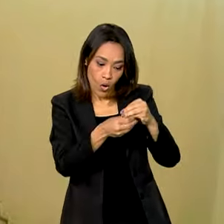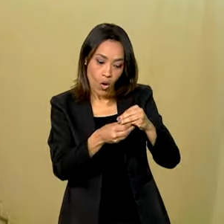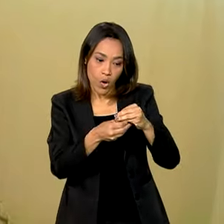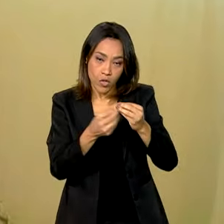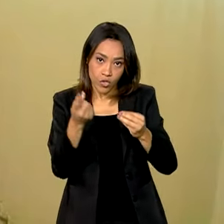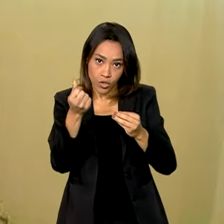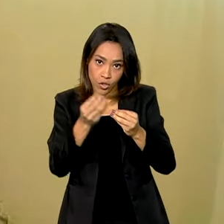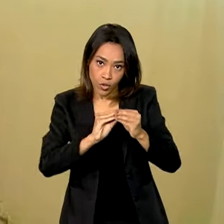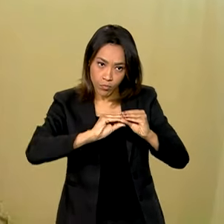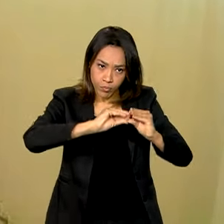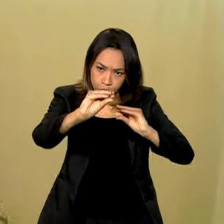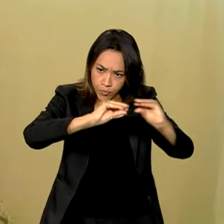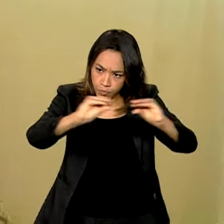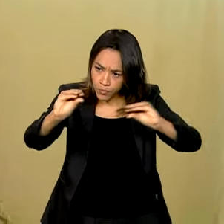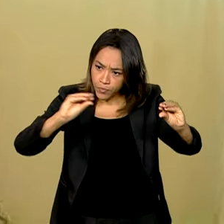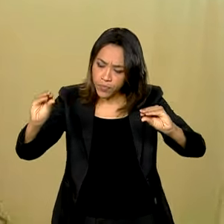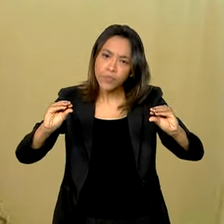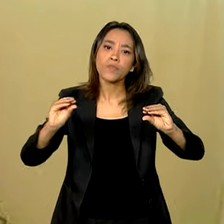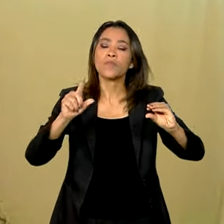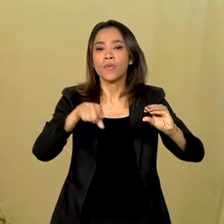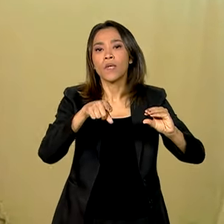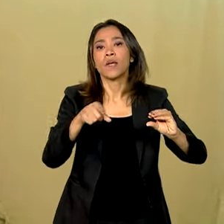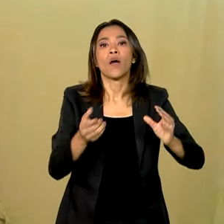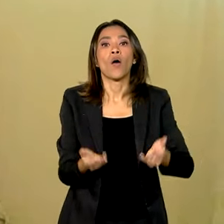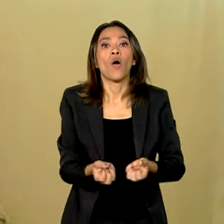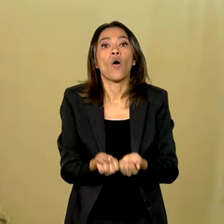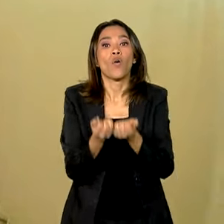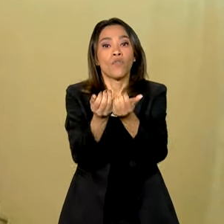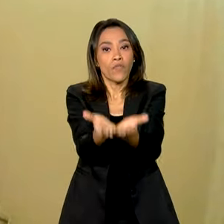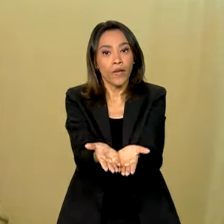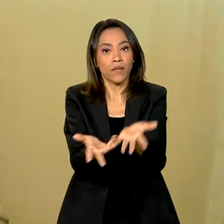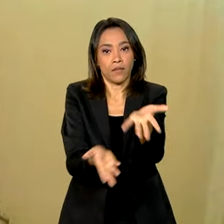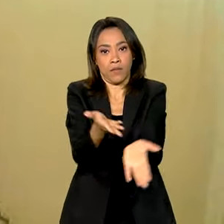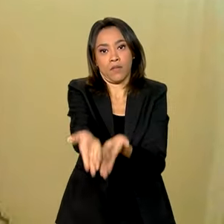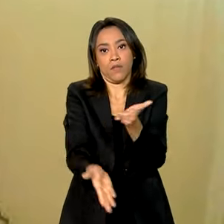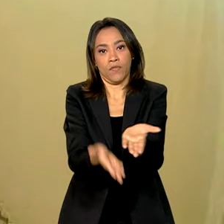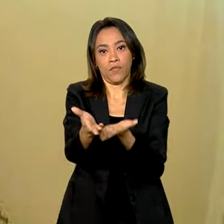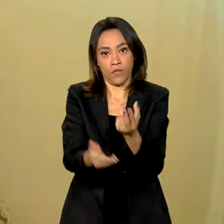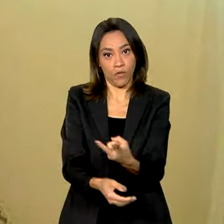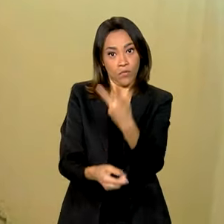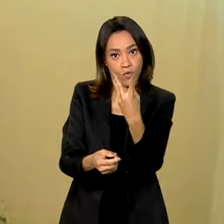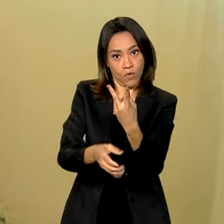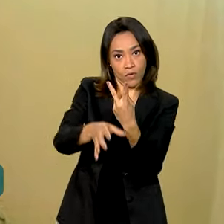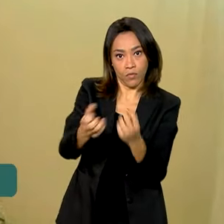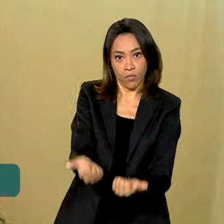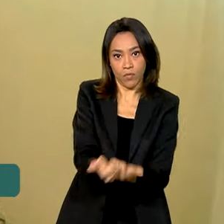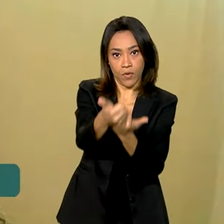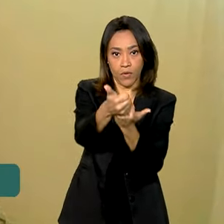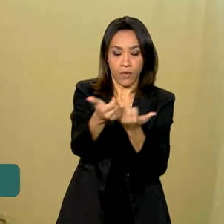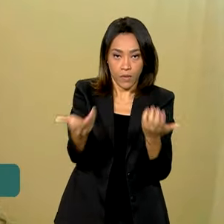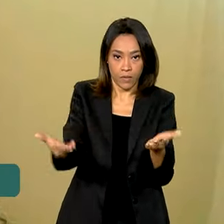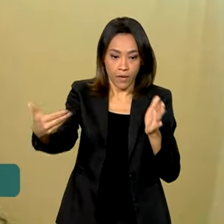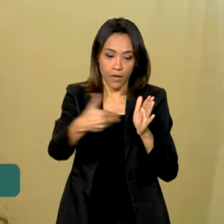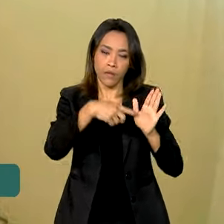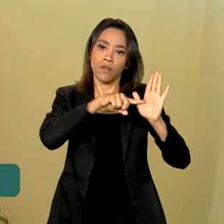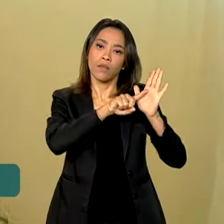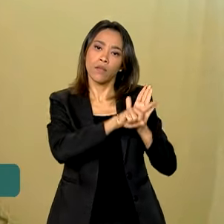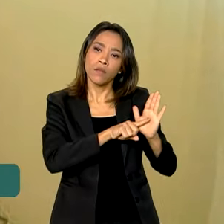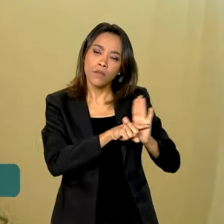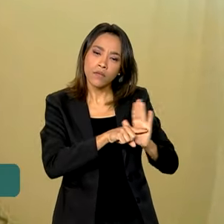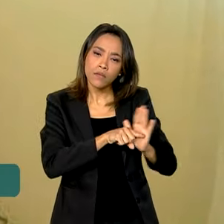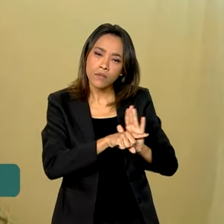renda, benefício e serviço, e oferta de serviço. Então, a pesquisa estudou